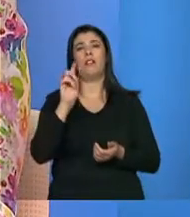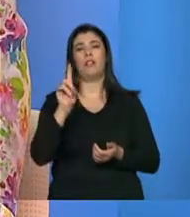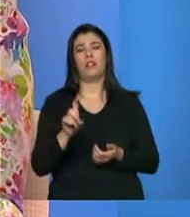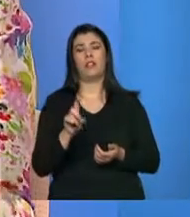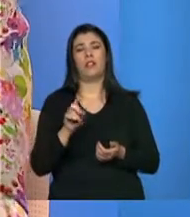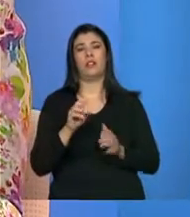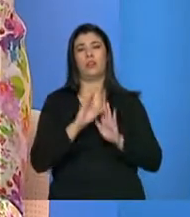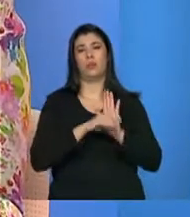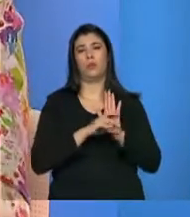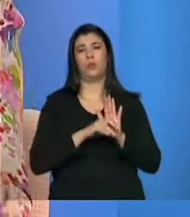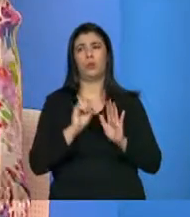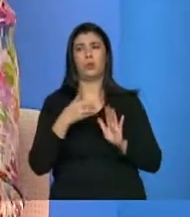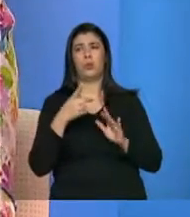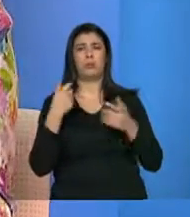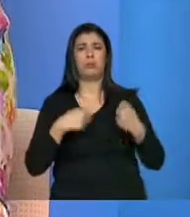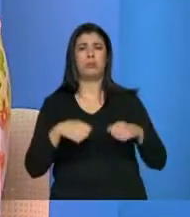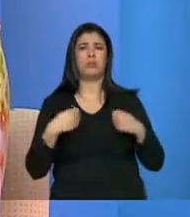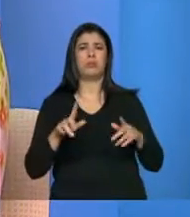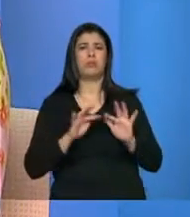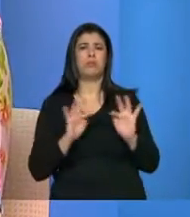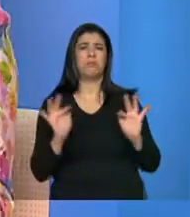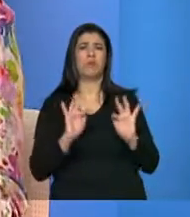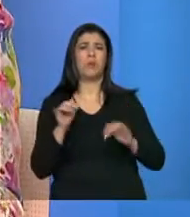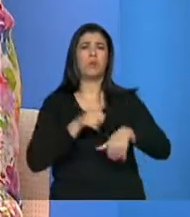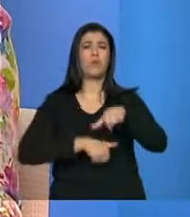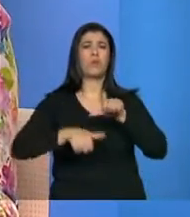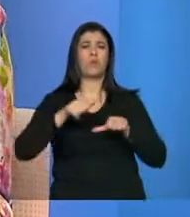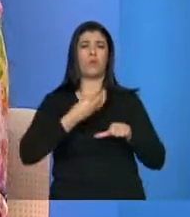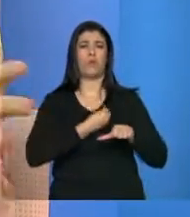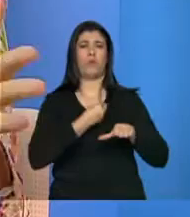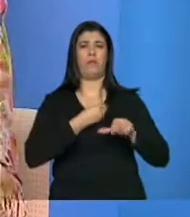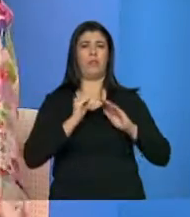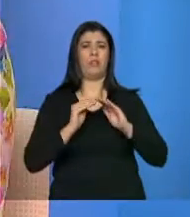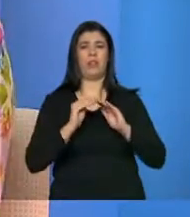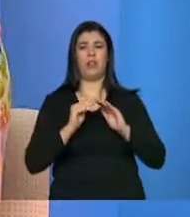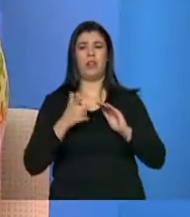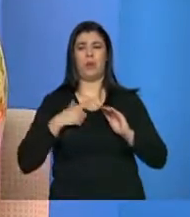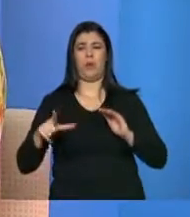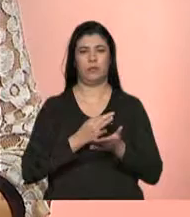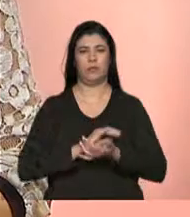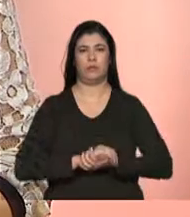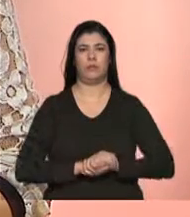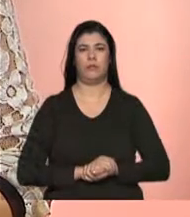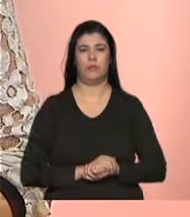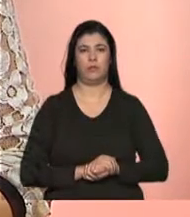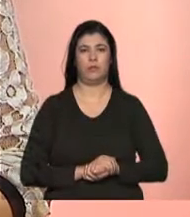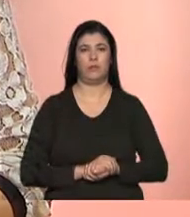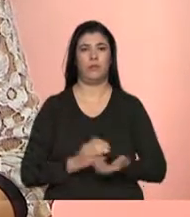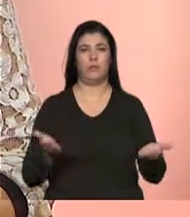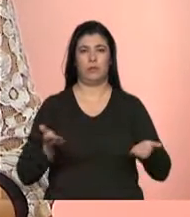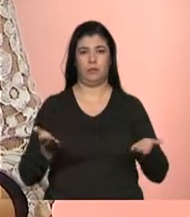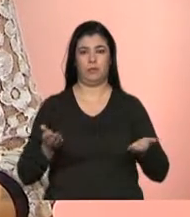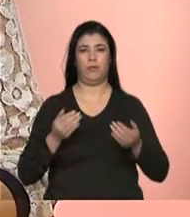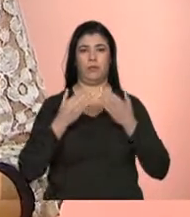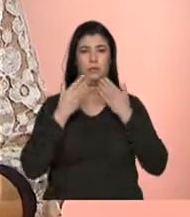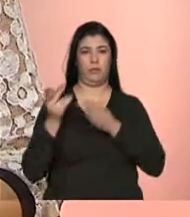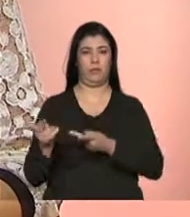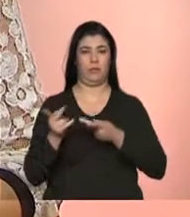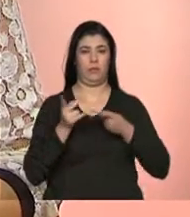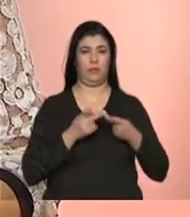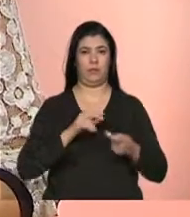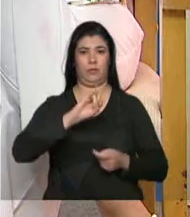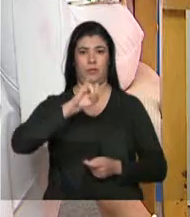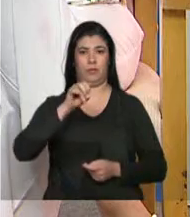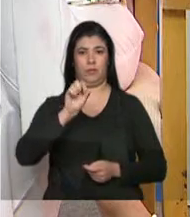já não está mais naquela situação socioeconômica, já superou a pobreza, não precisa mais estar no cadastro. Neste bloco, nossas convidadas